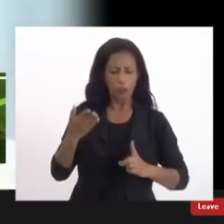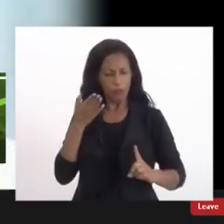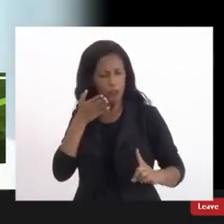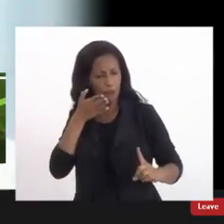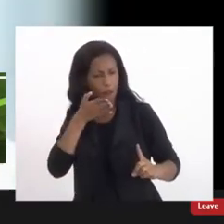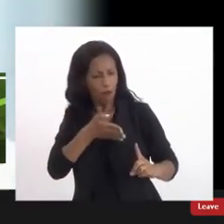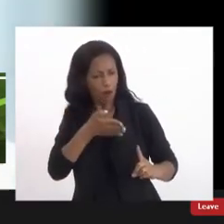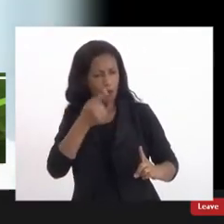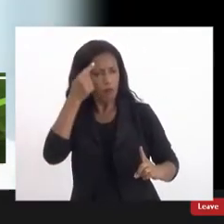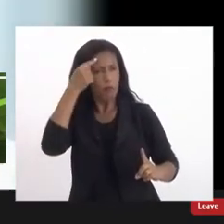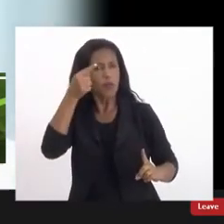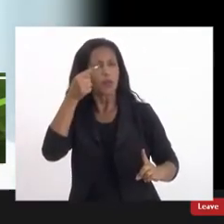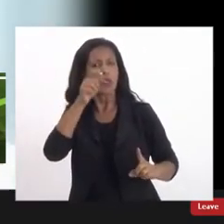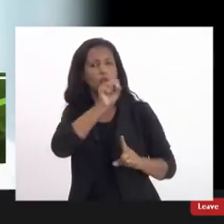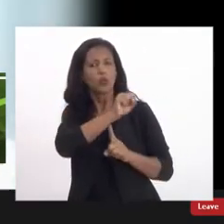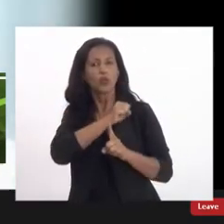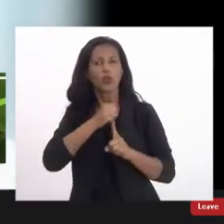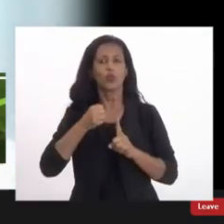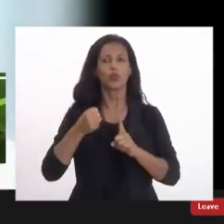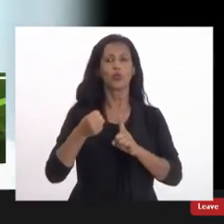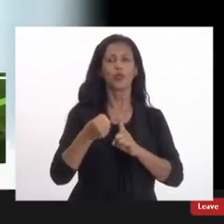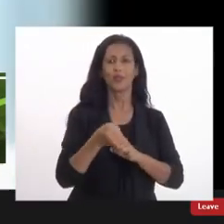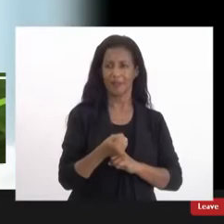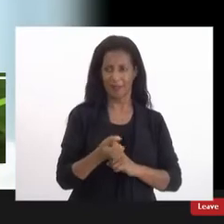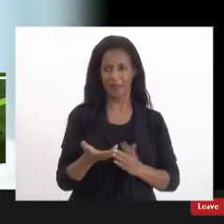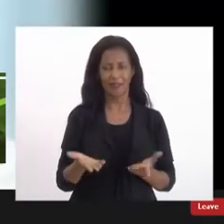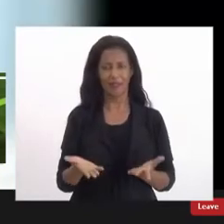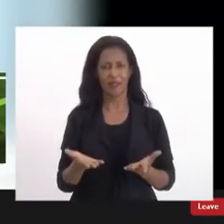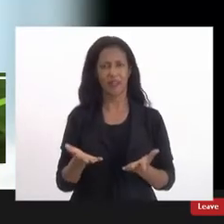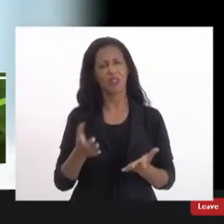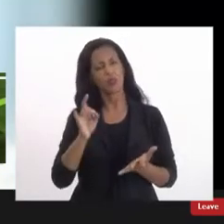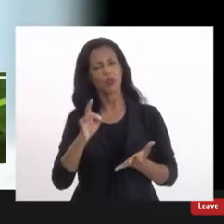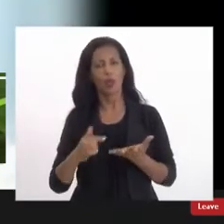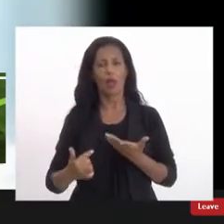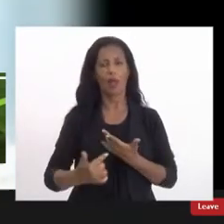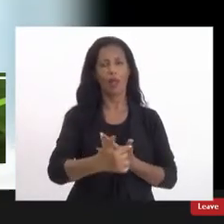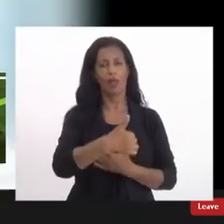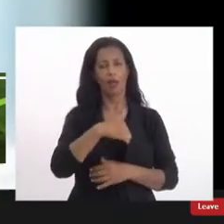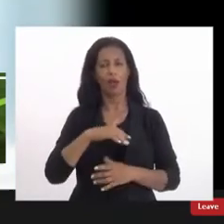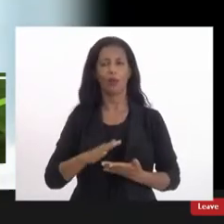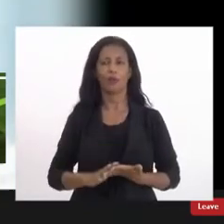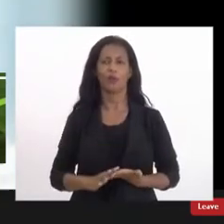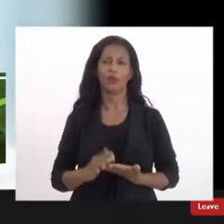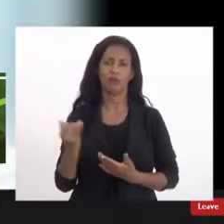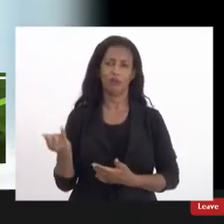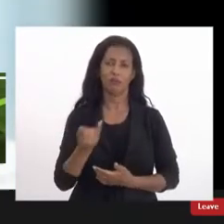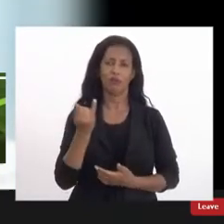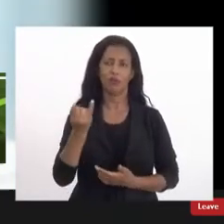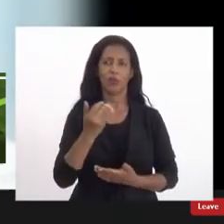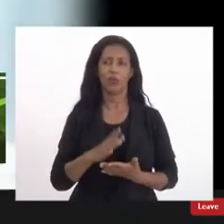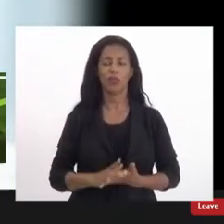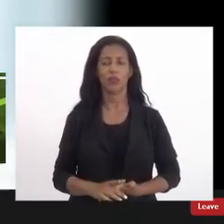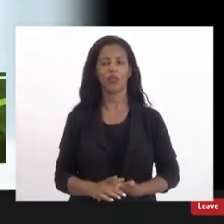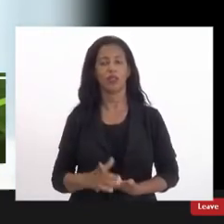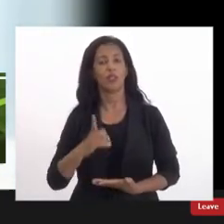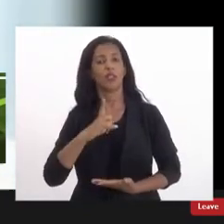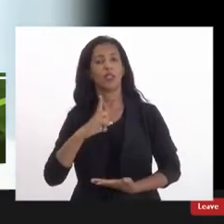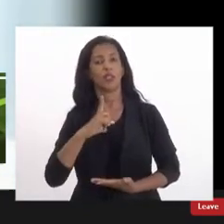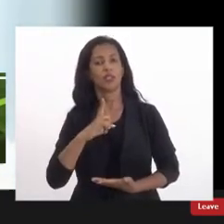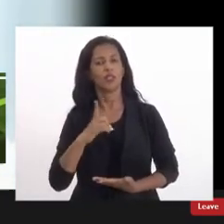sociedade então assim foram alguns comentários em relação aos pontos que foram trazidos a gente tem muito